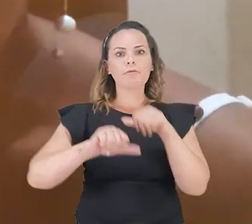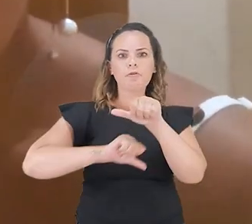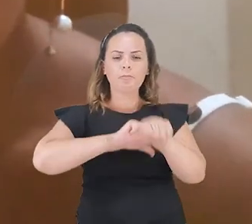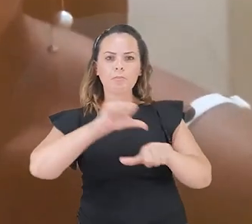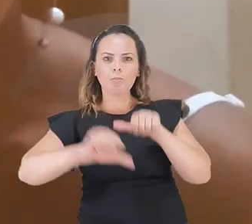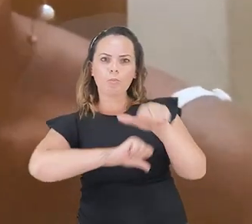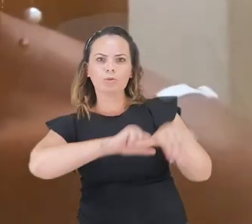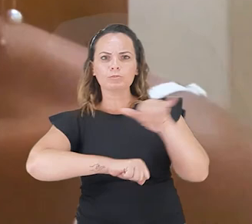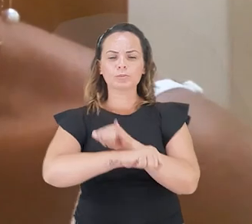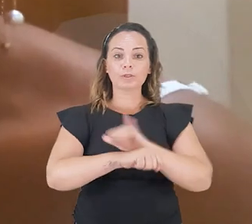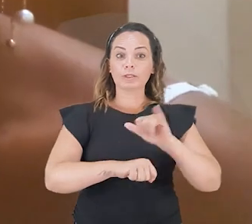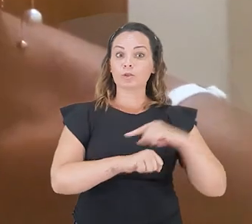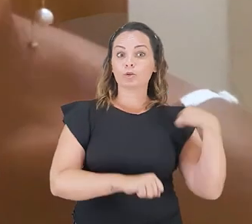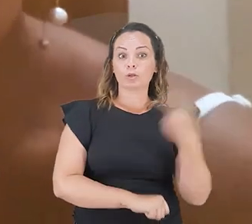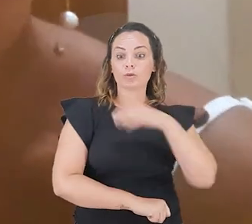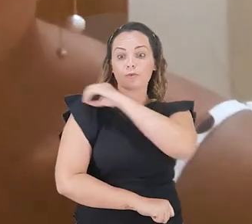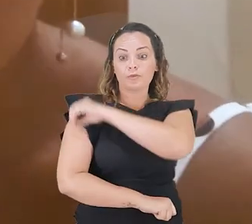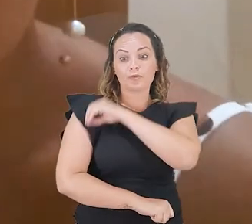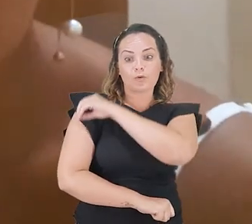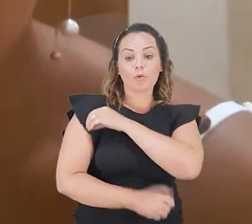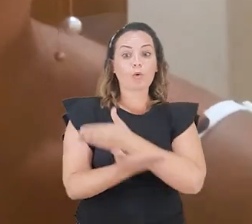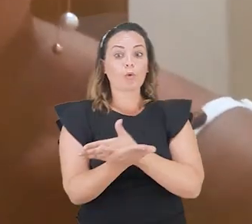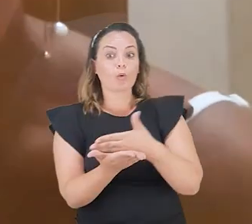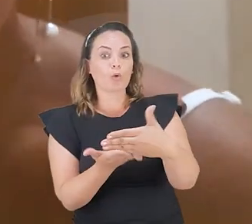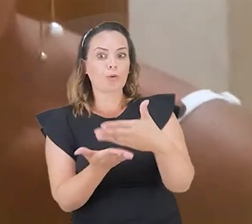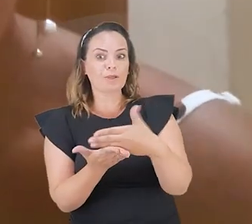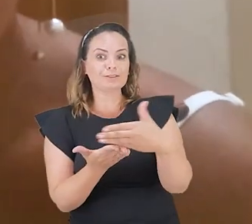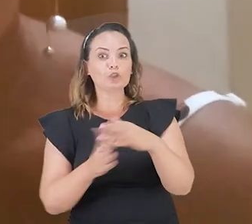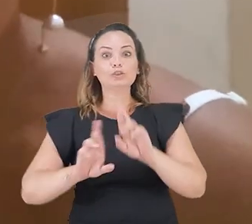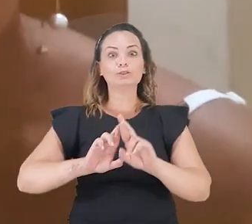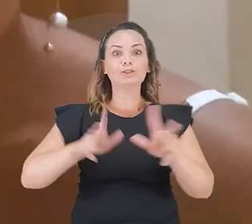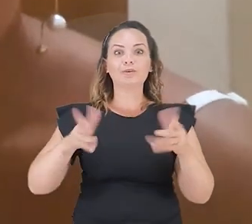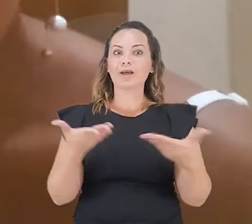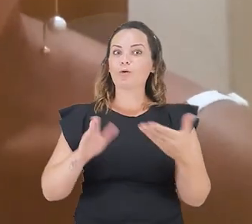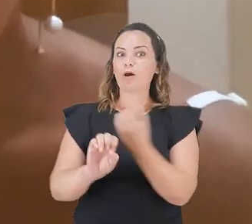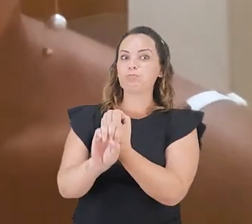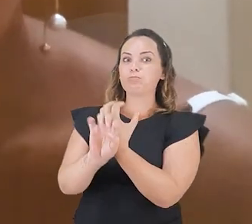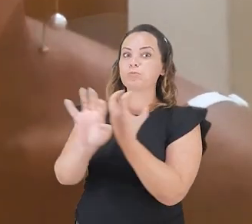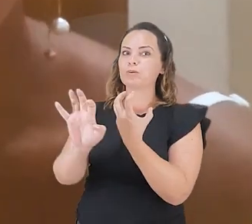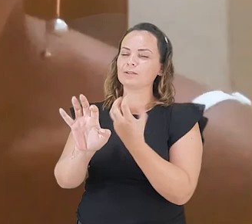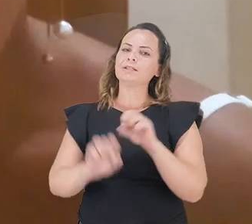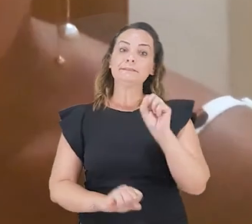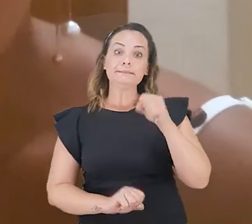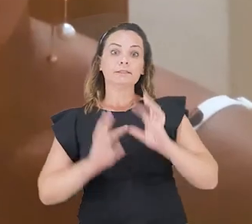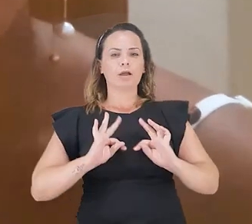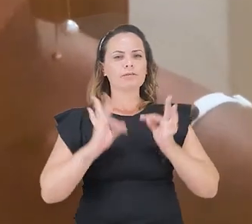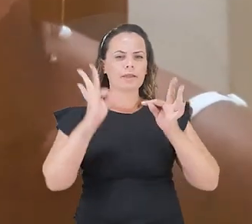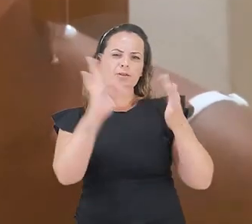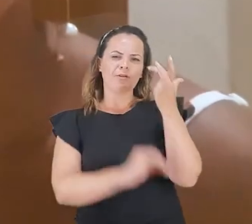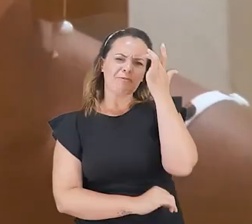nossas práticas e as nossas oficinas presenciais passaram a ser oficinas virtuais. É claro que a tecnologia